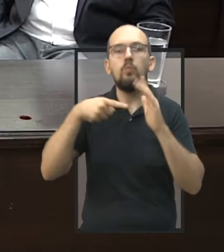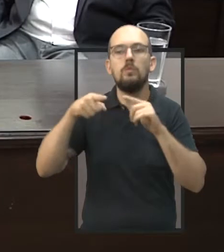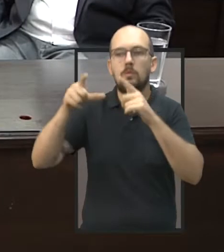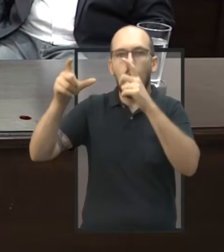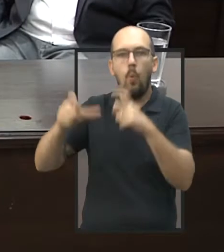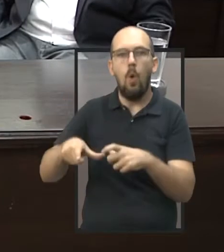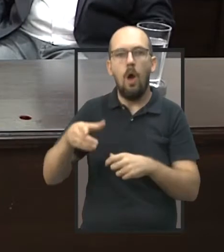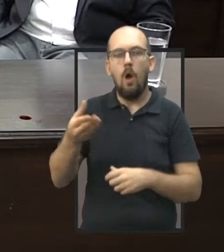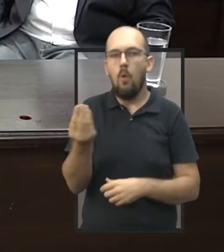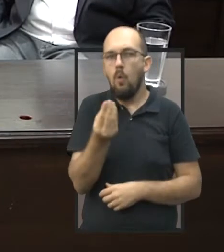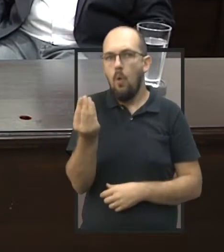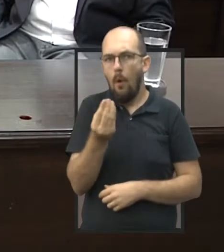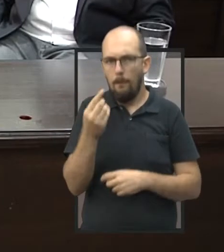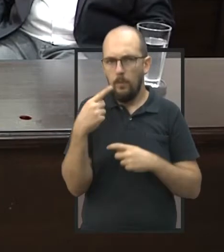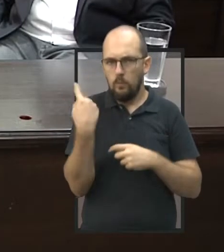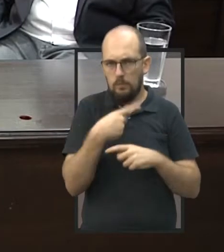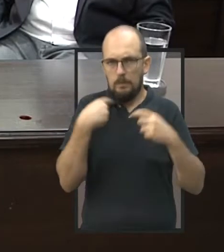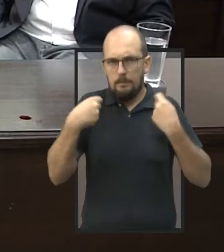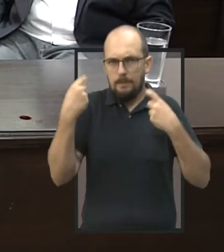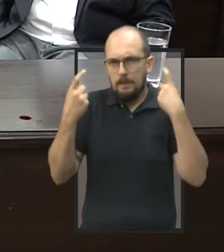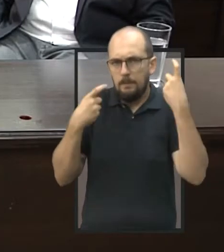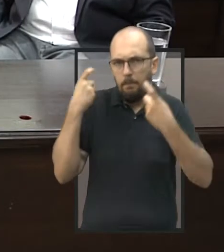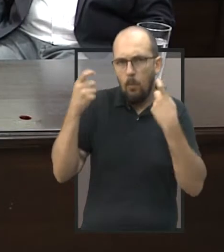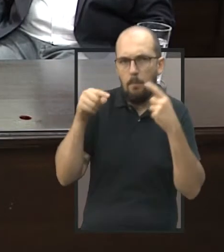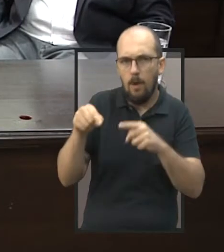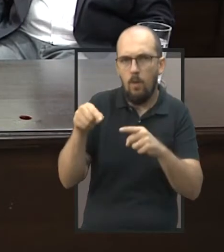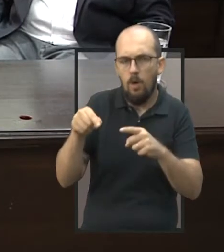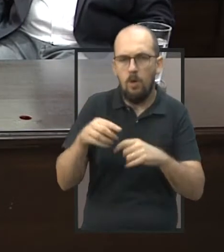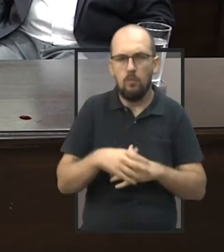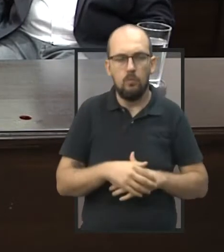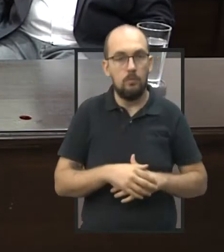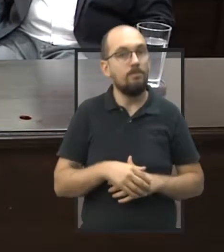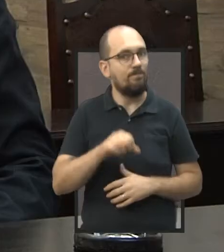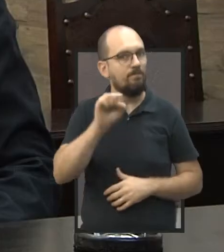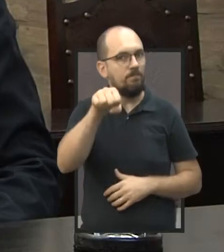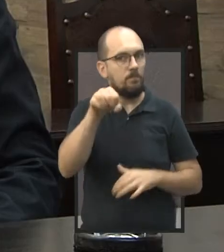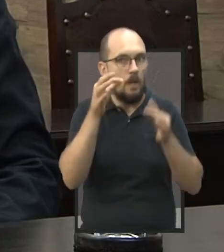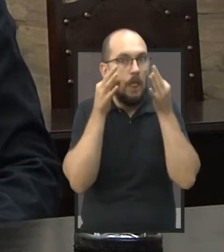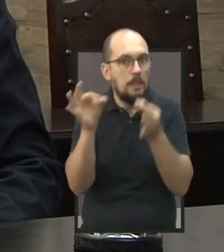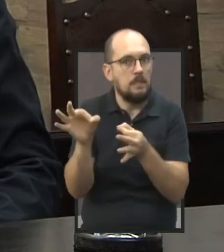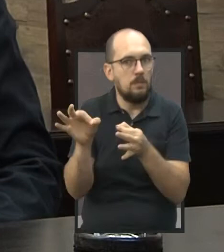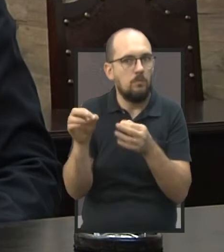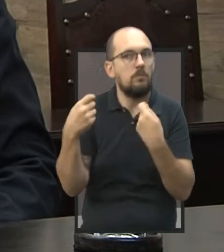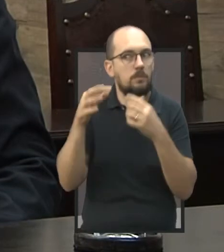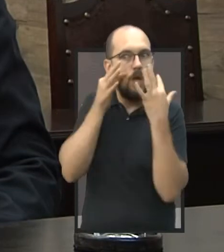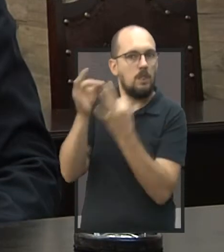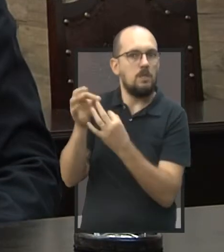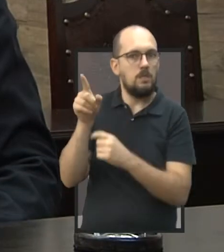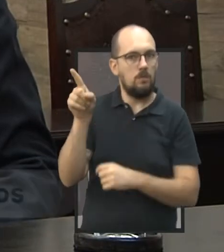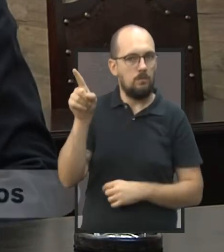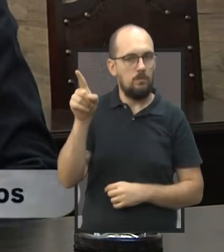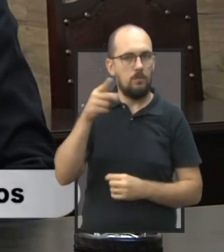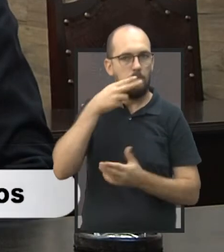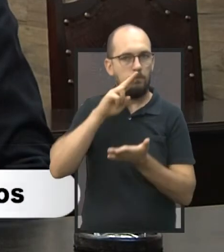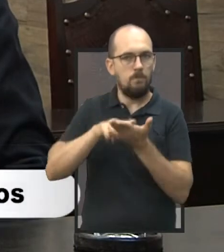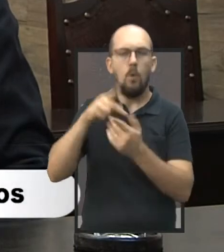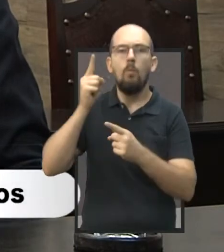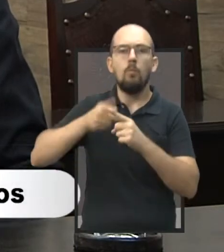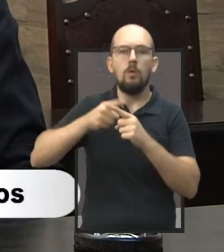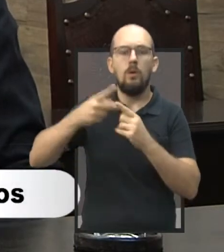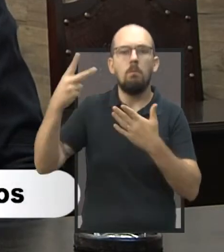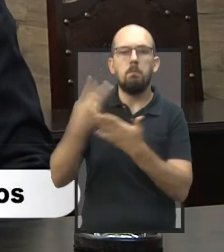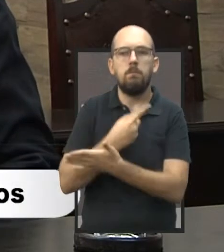desse local? A gente tem que ficar preocupado mesmo? Então, tem que ficar atento, no mínimo atento. Eu recebi essa